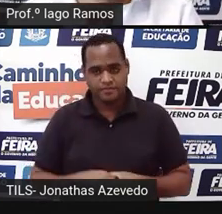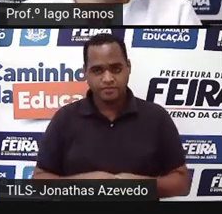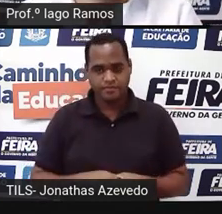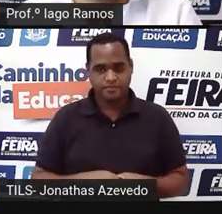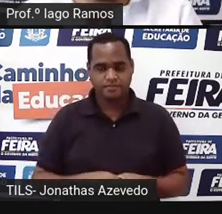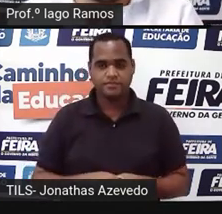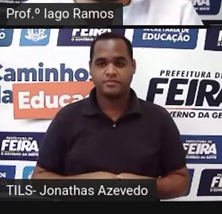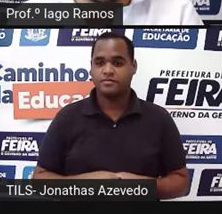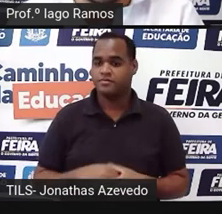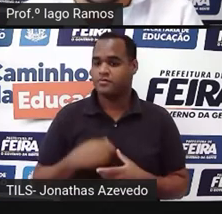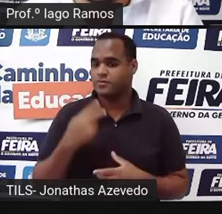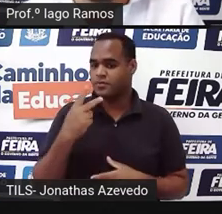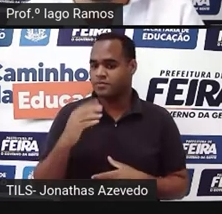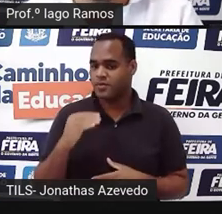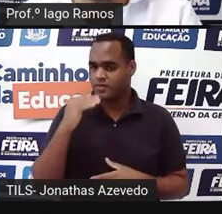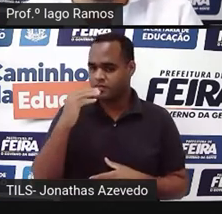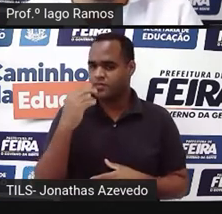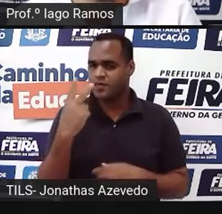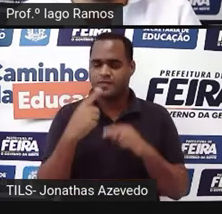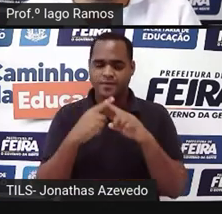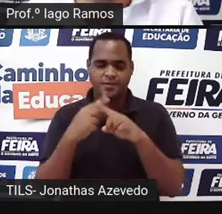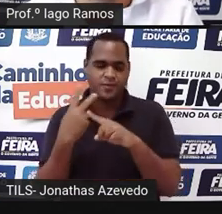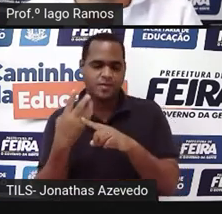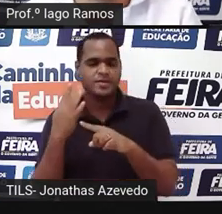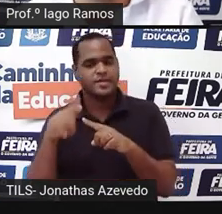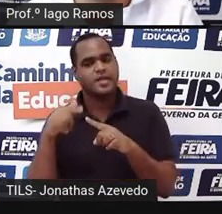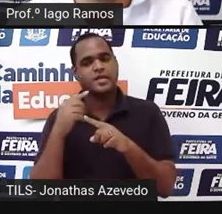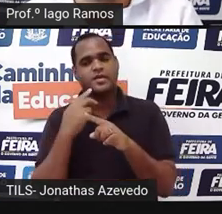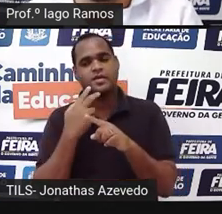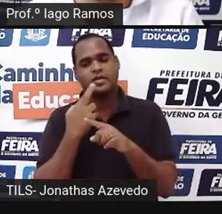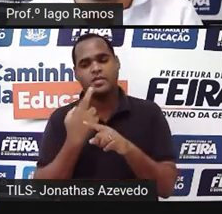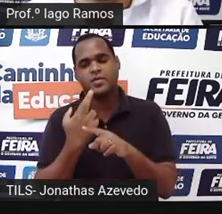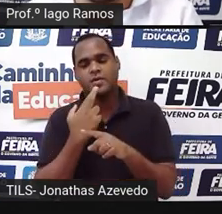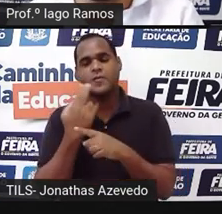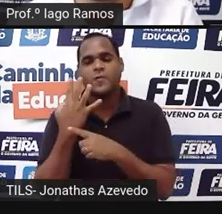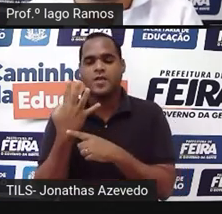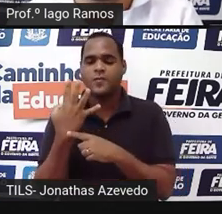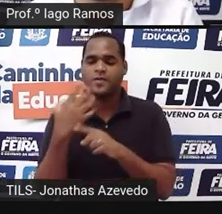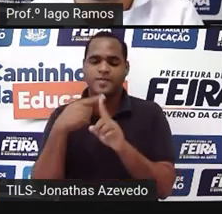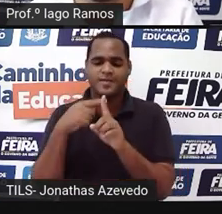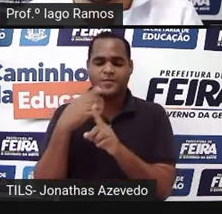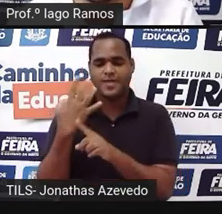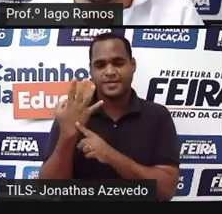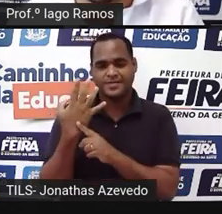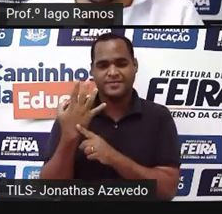2 elevado a 2 é 2 vezes 2, então vai dar 4 vai ficar 4 mais 4